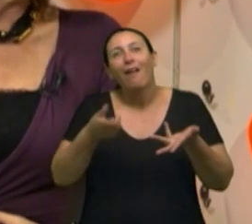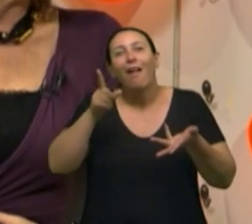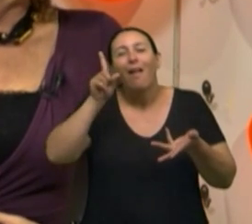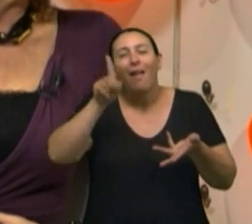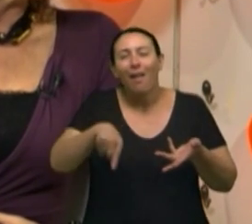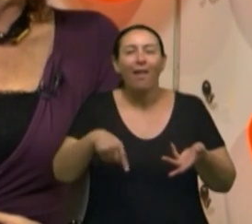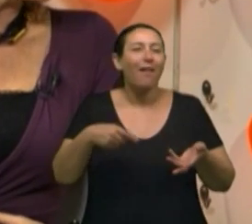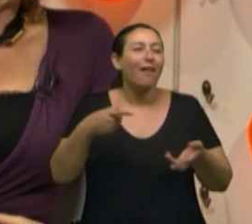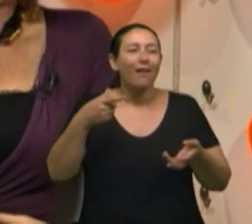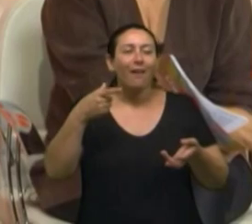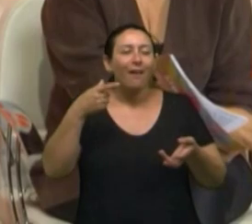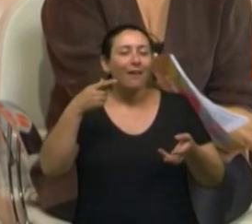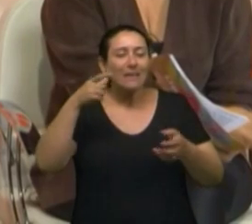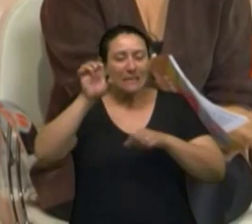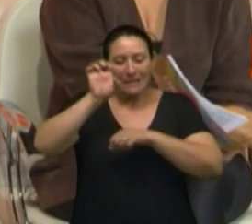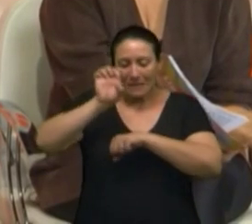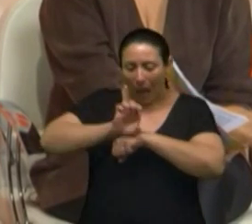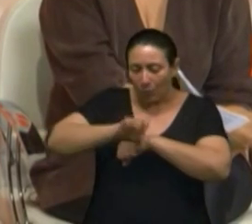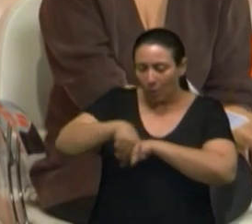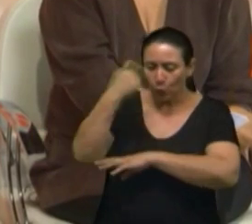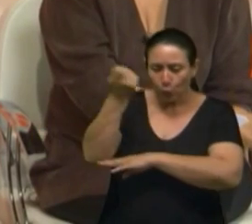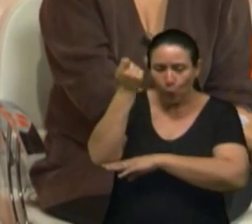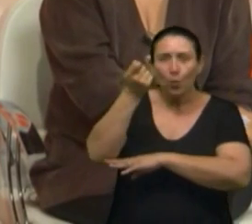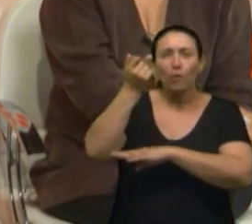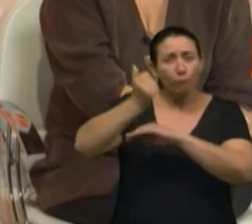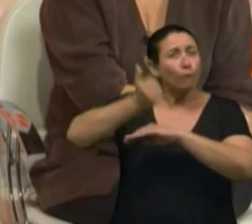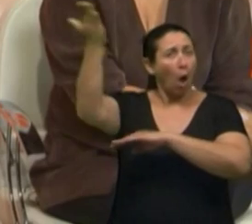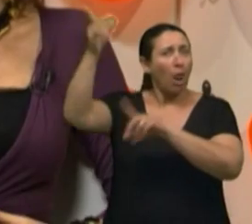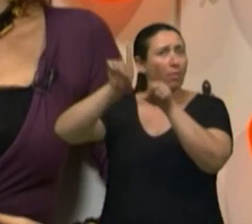referência, tanto no Estado como fora do Estado já.